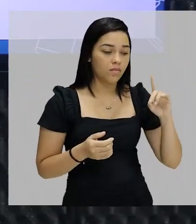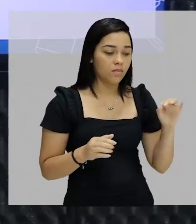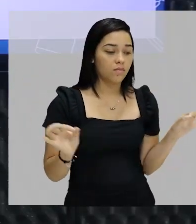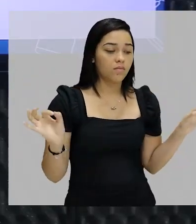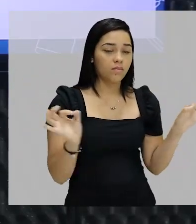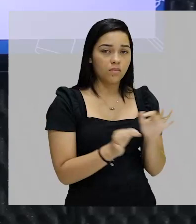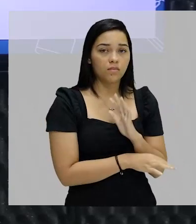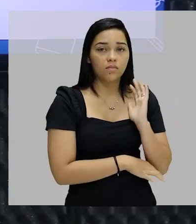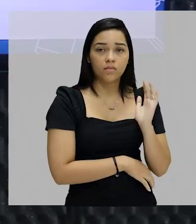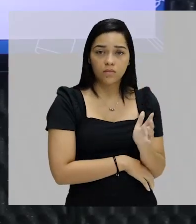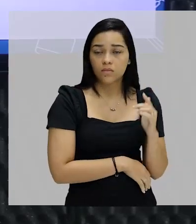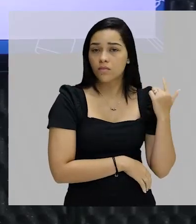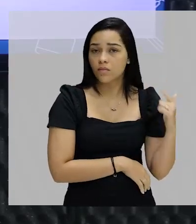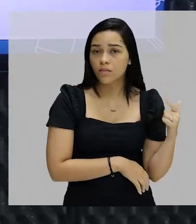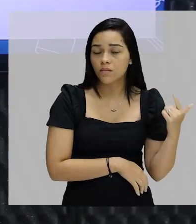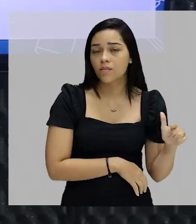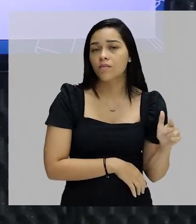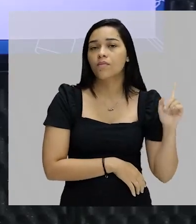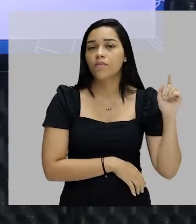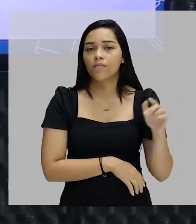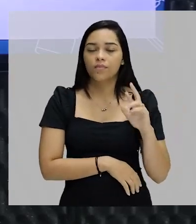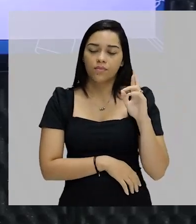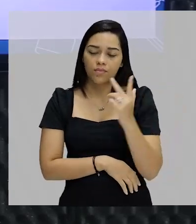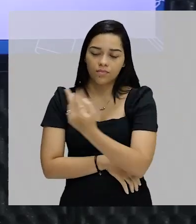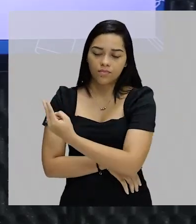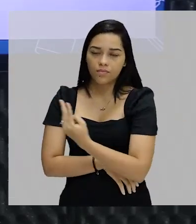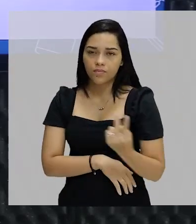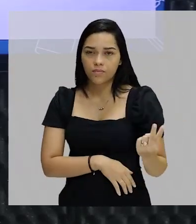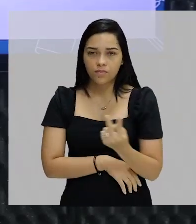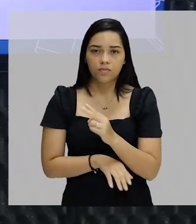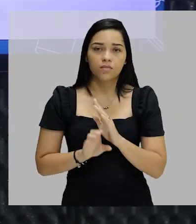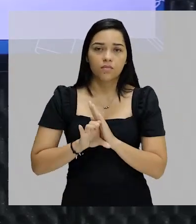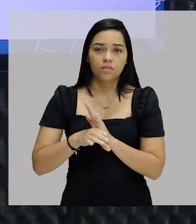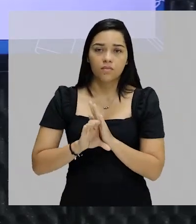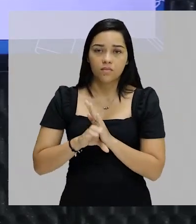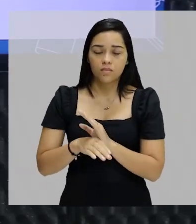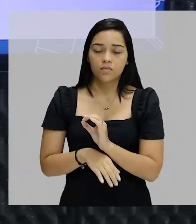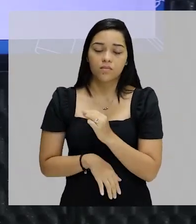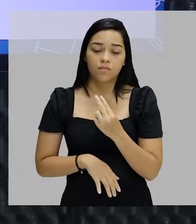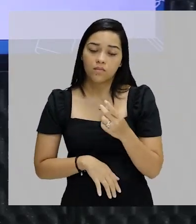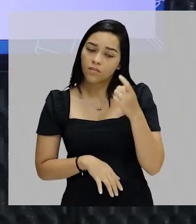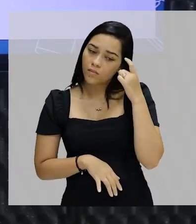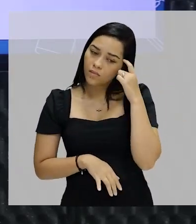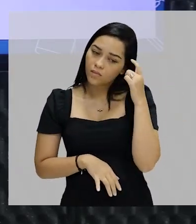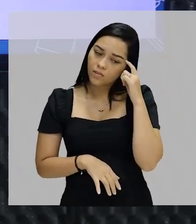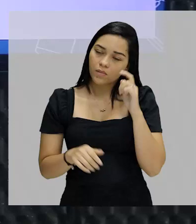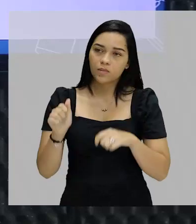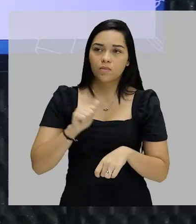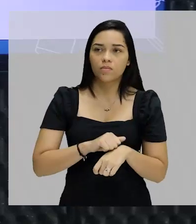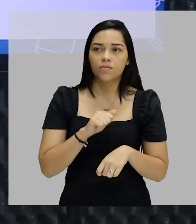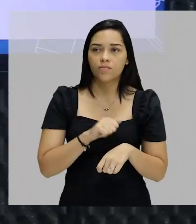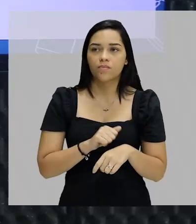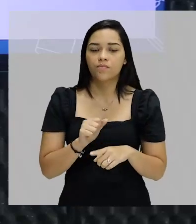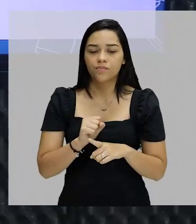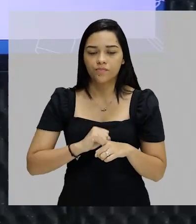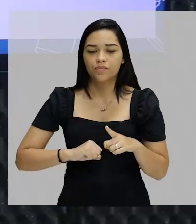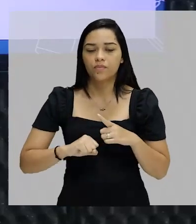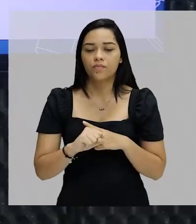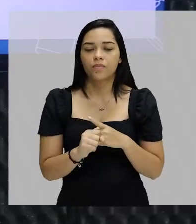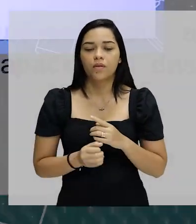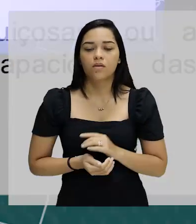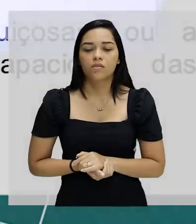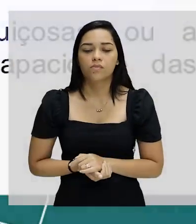objetivo. Ok? É a diferença dos dois conceitos, ou das duas noções de pobreza, para a sociologia.